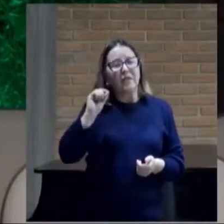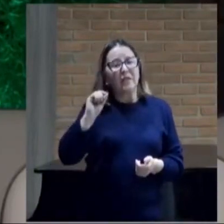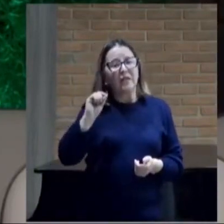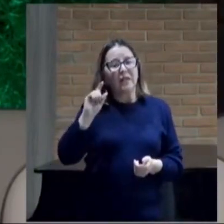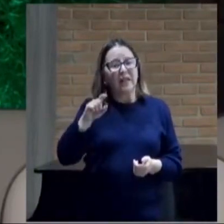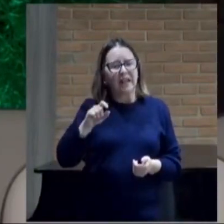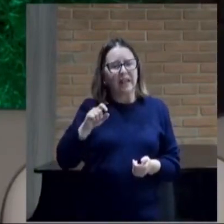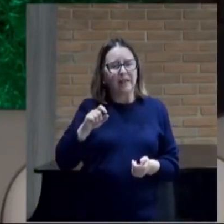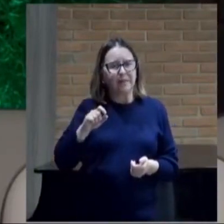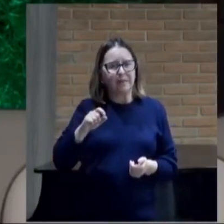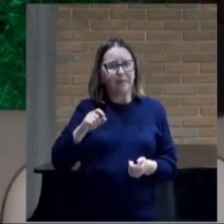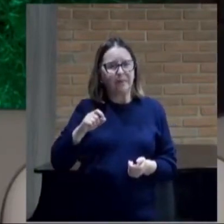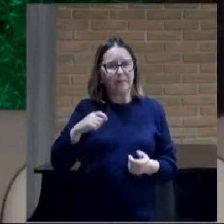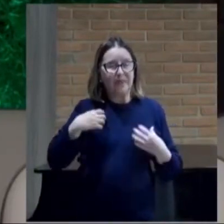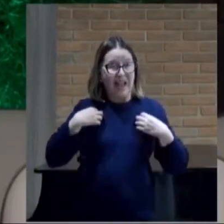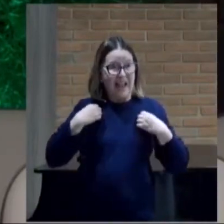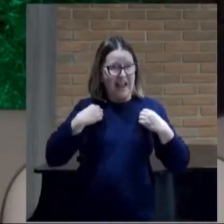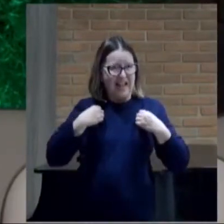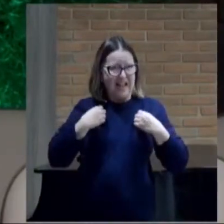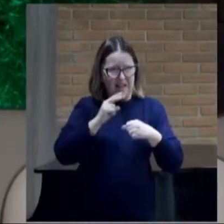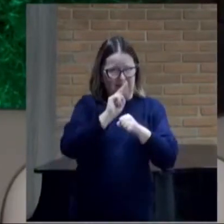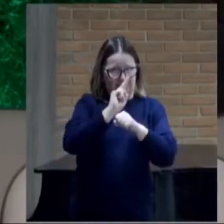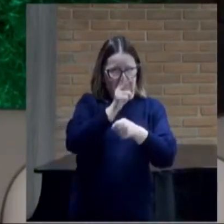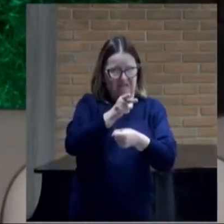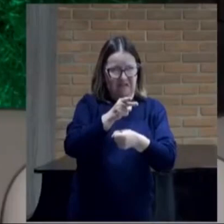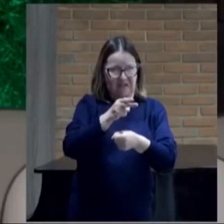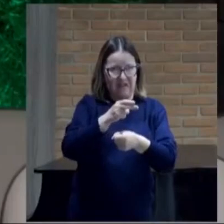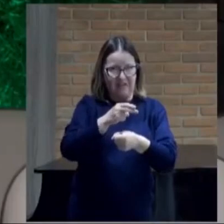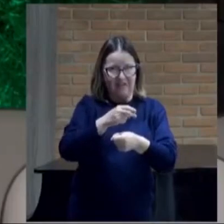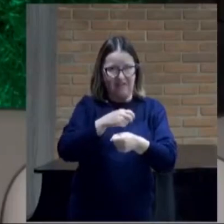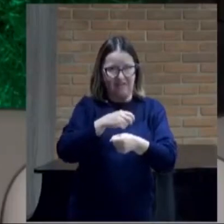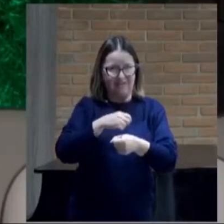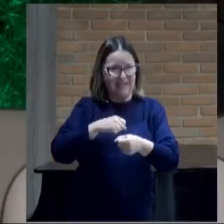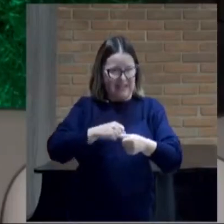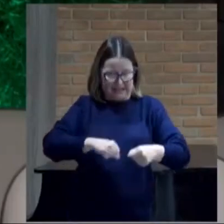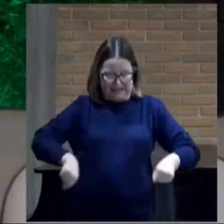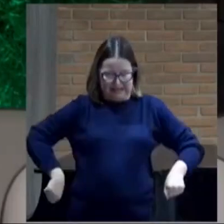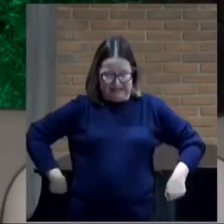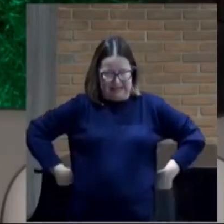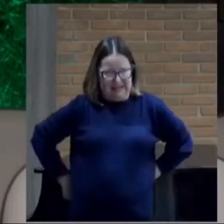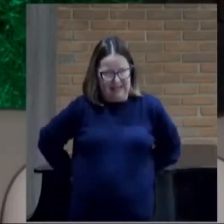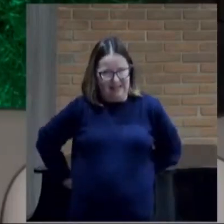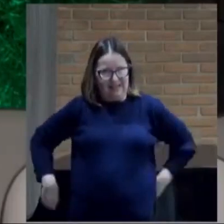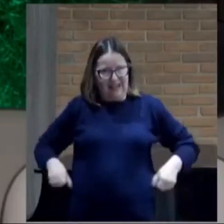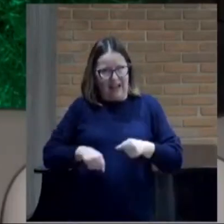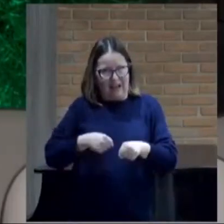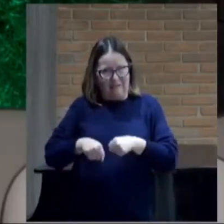Camisa de força Alguém aqui Já viu uma camisa De força